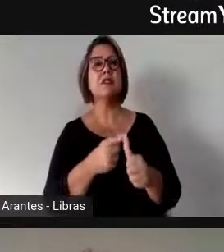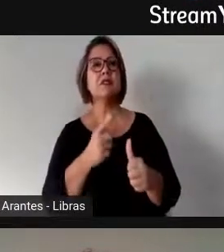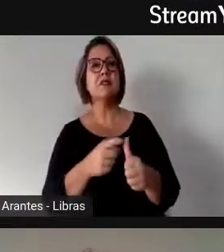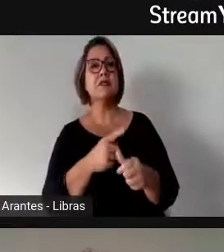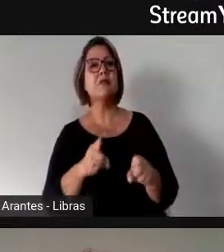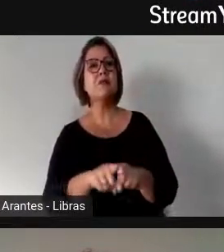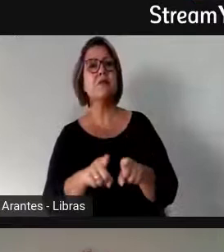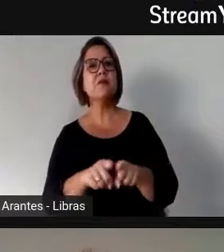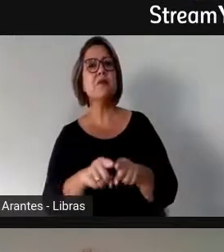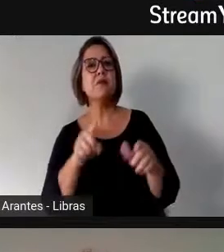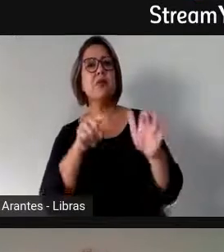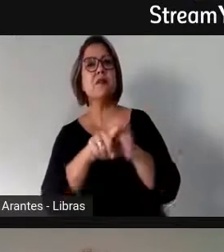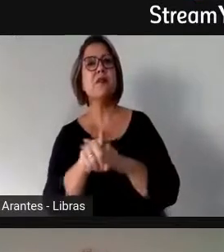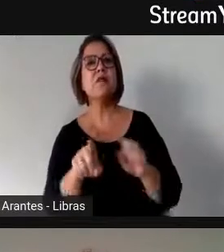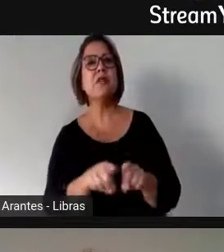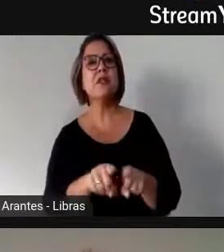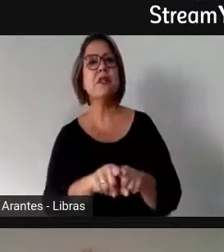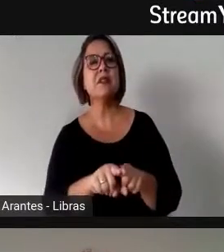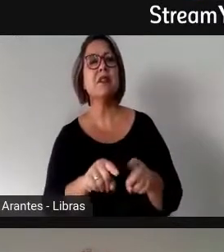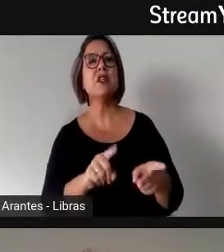Éder Carvalho, a segunda